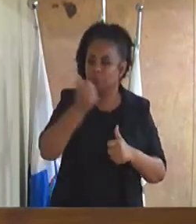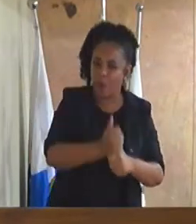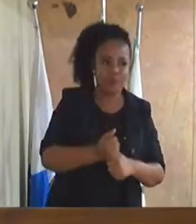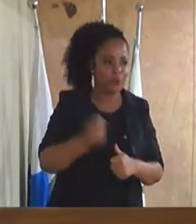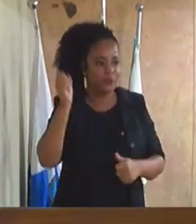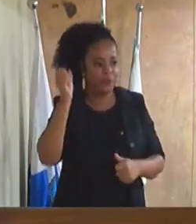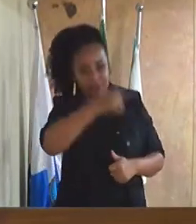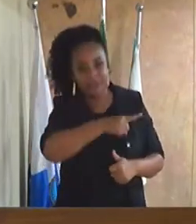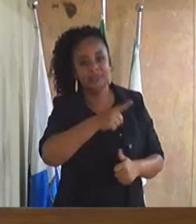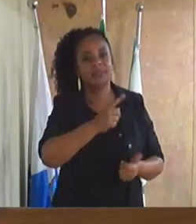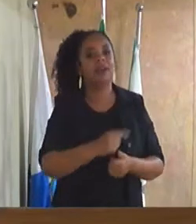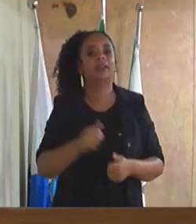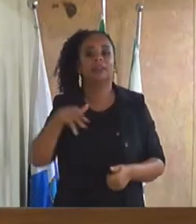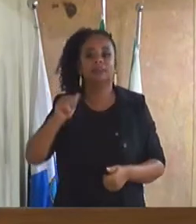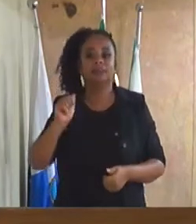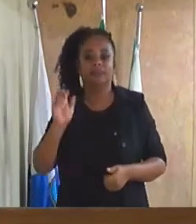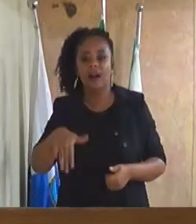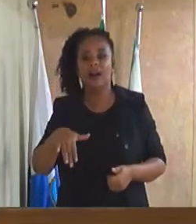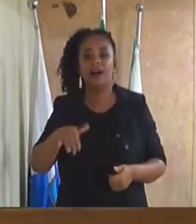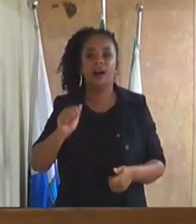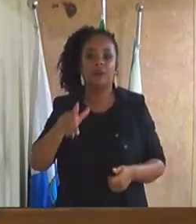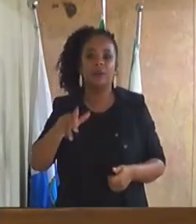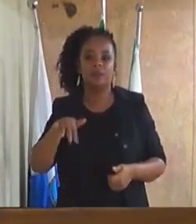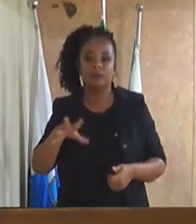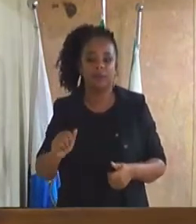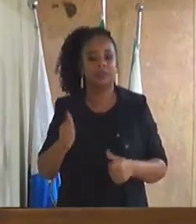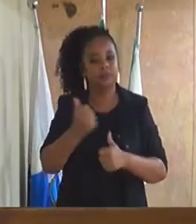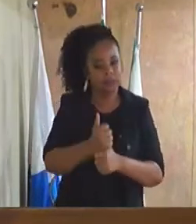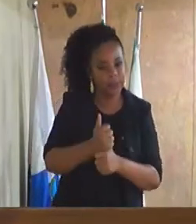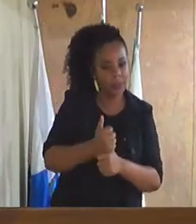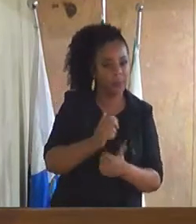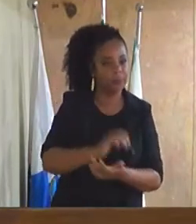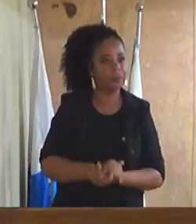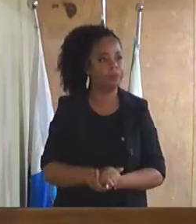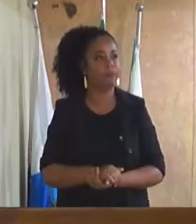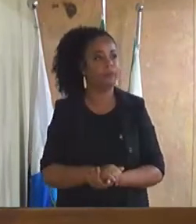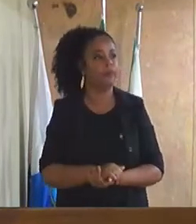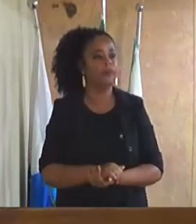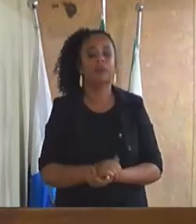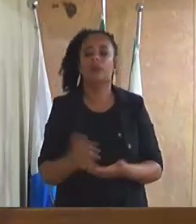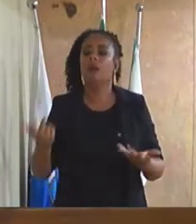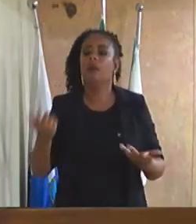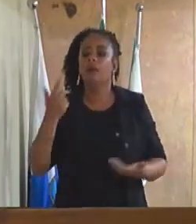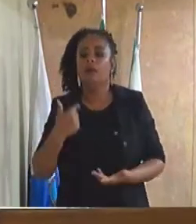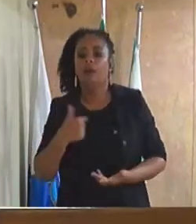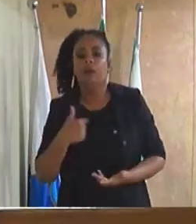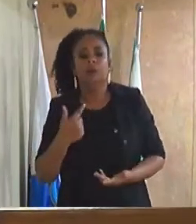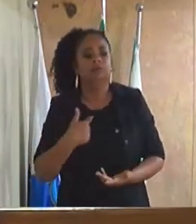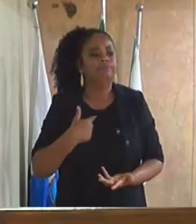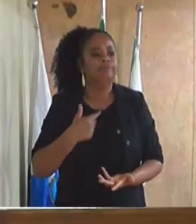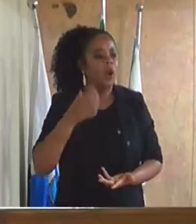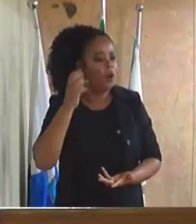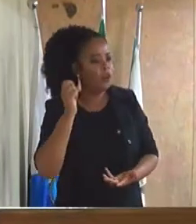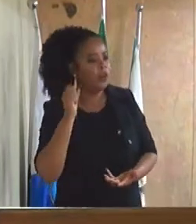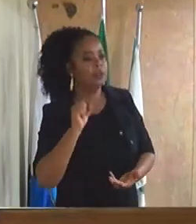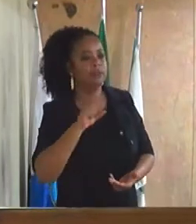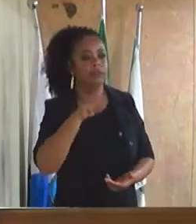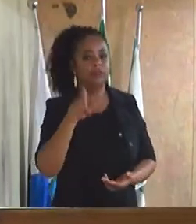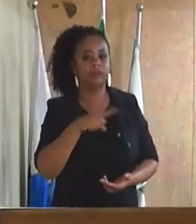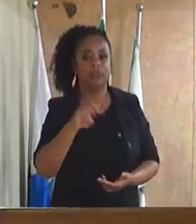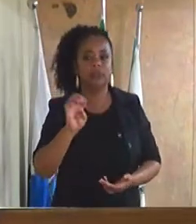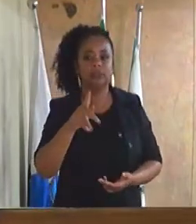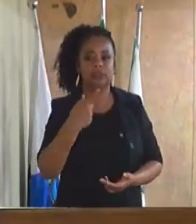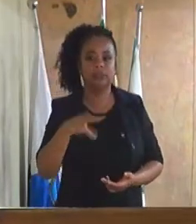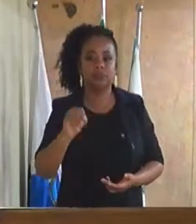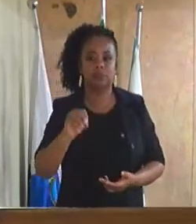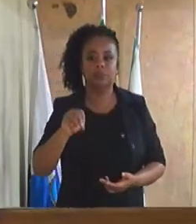Nivan de Almeida. Sr. Presidente, eu estava ouvindo aqui o discurso do Zezinho de Mineirão e